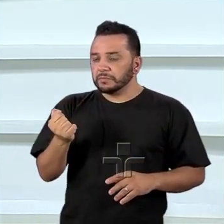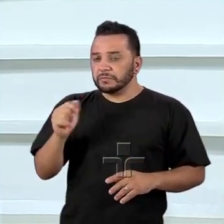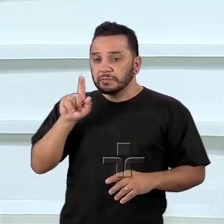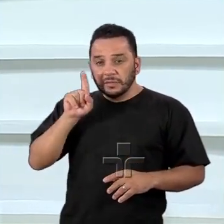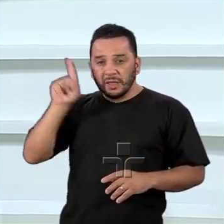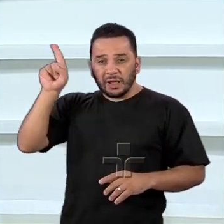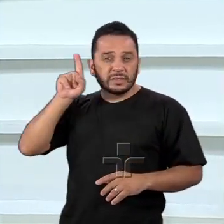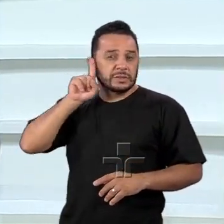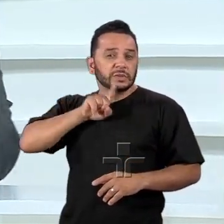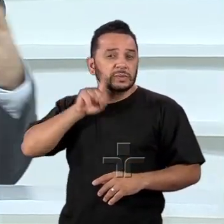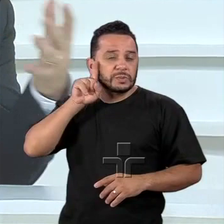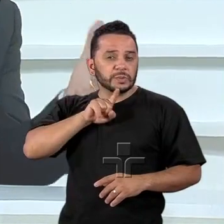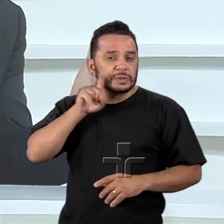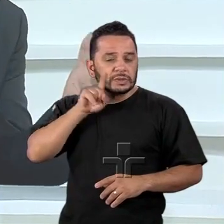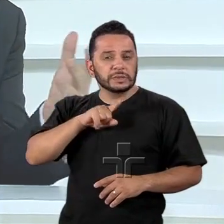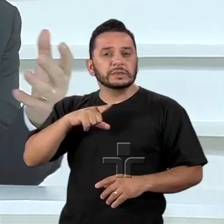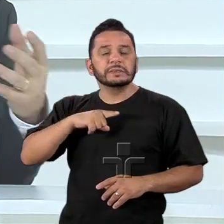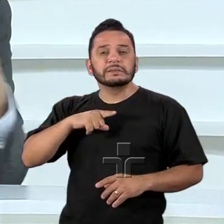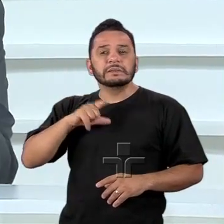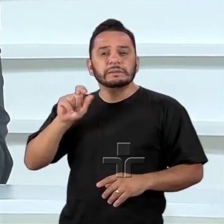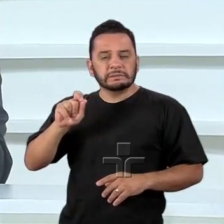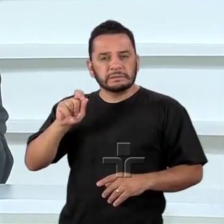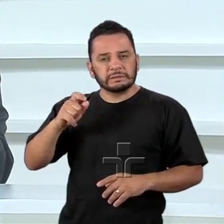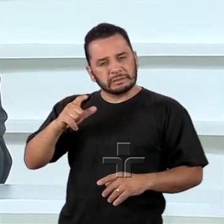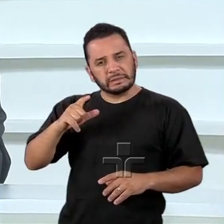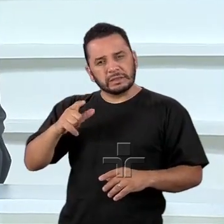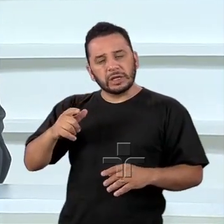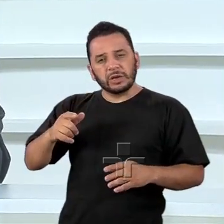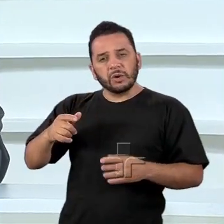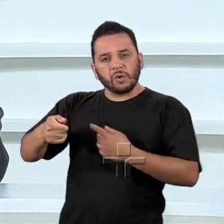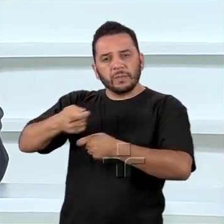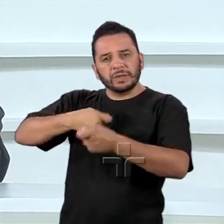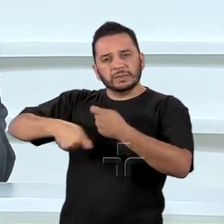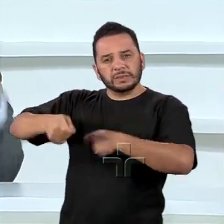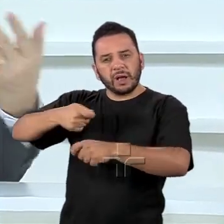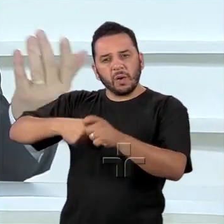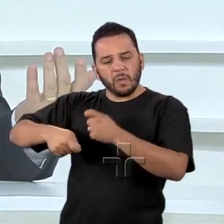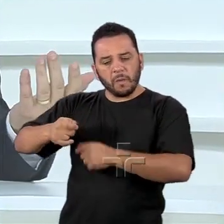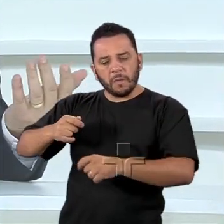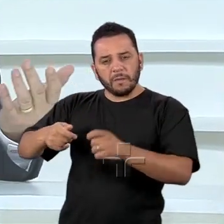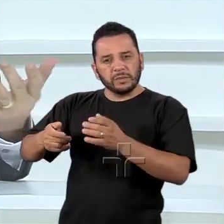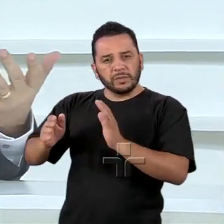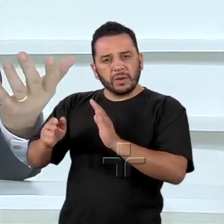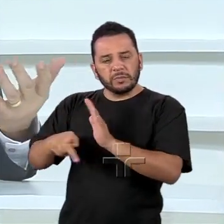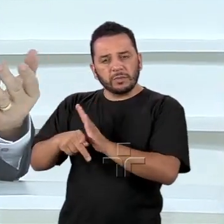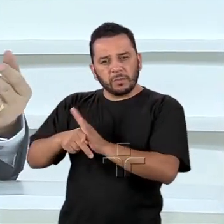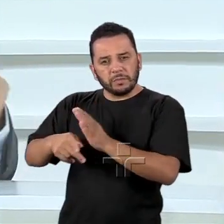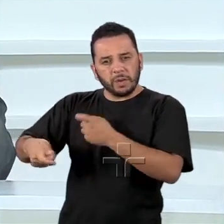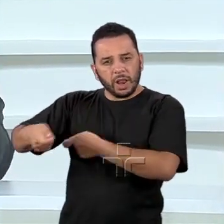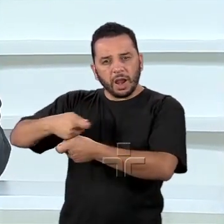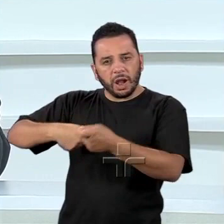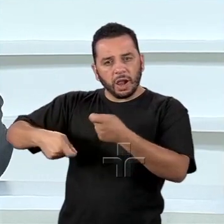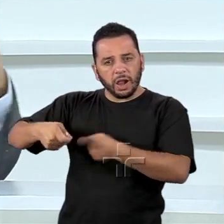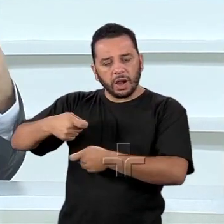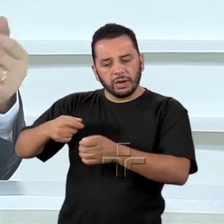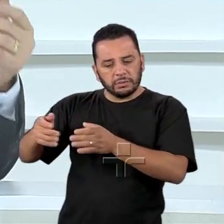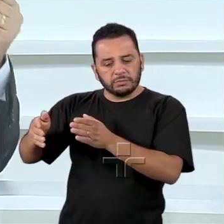Unidos passou a ter um fluxo comercial de três, quatro anos para cá